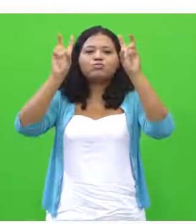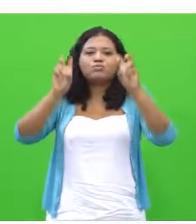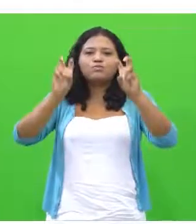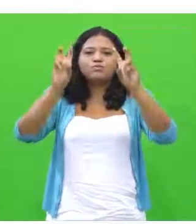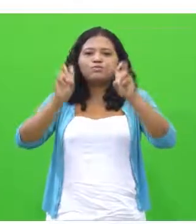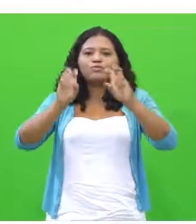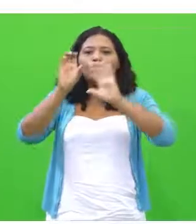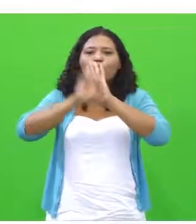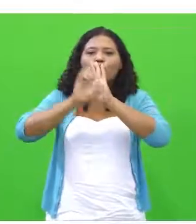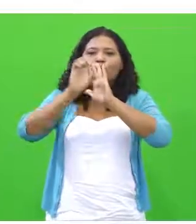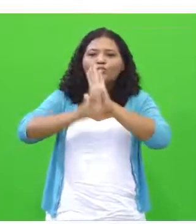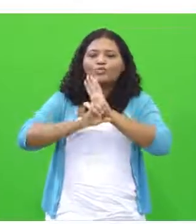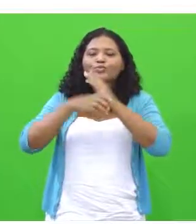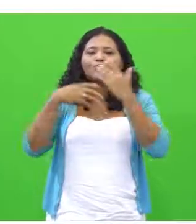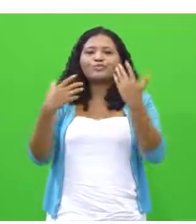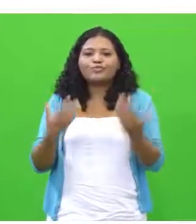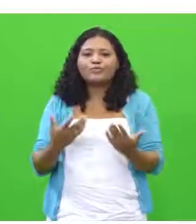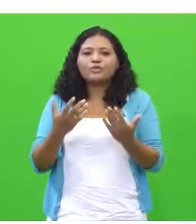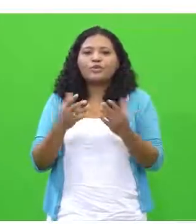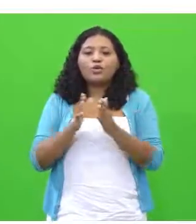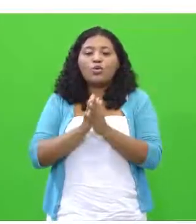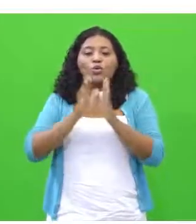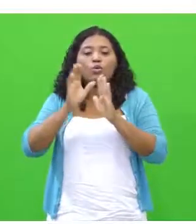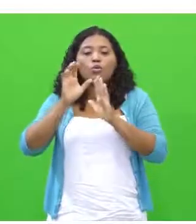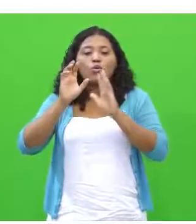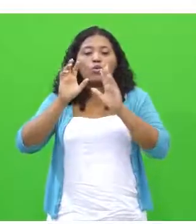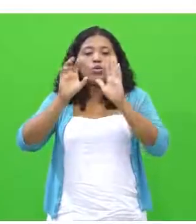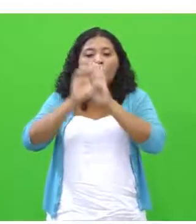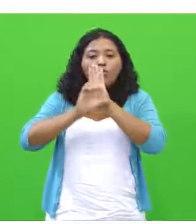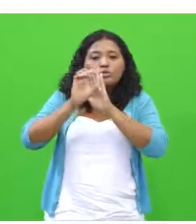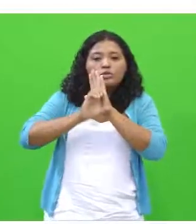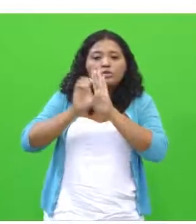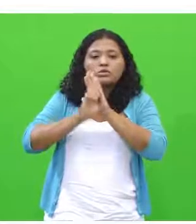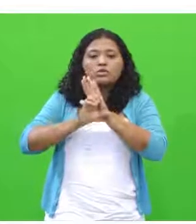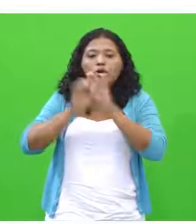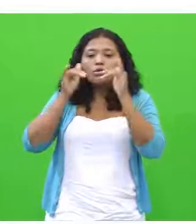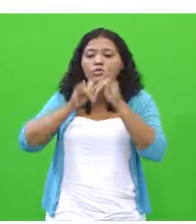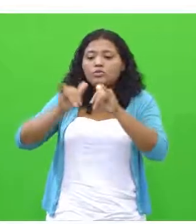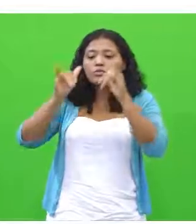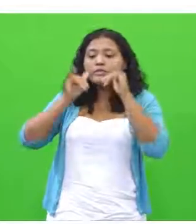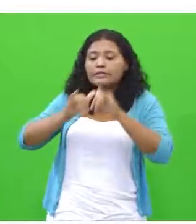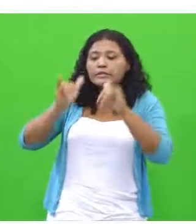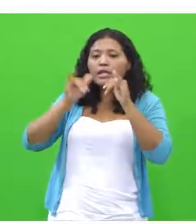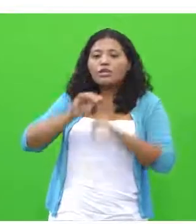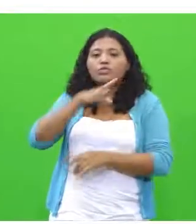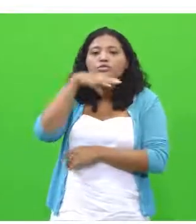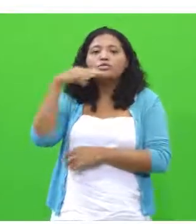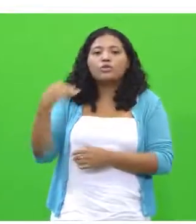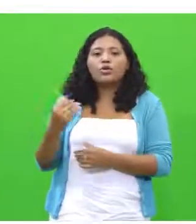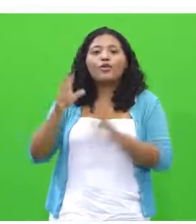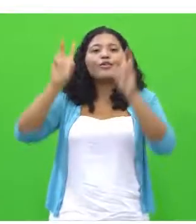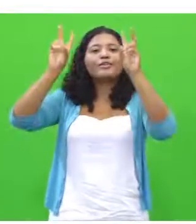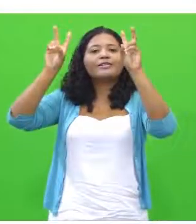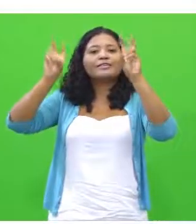com o tema. O assunto publicidade infantil. O tema publicidade